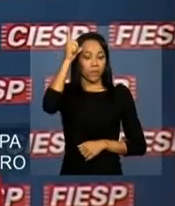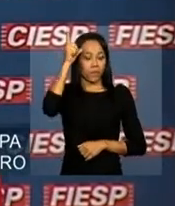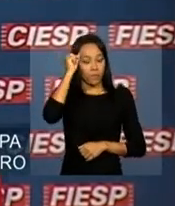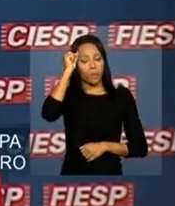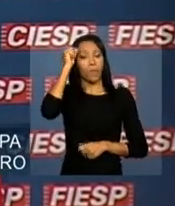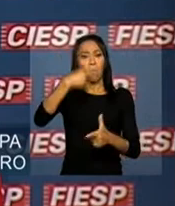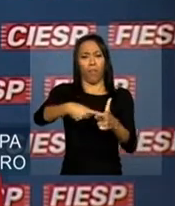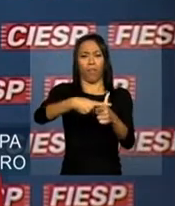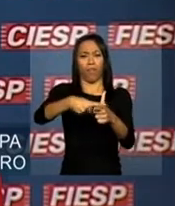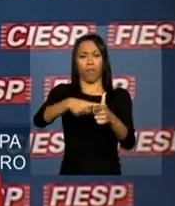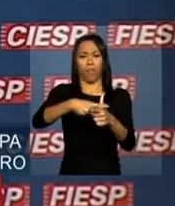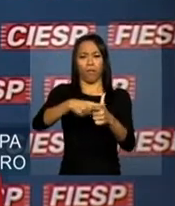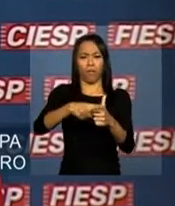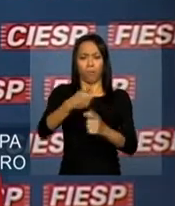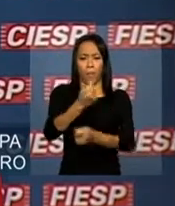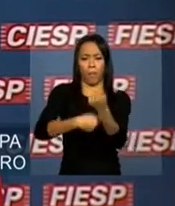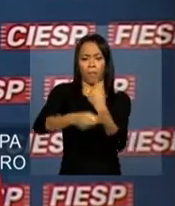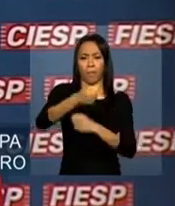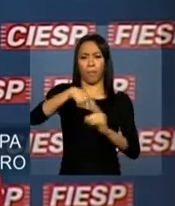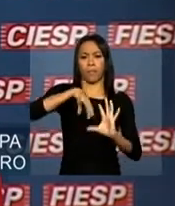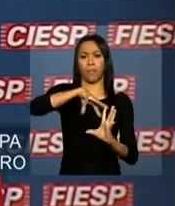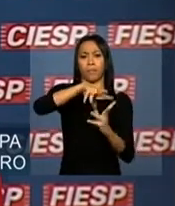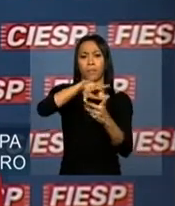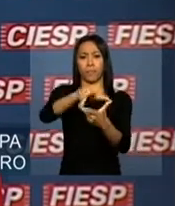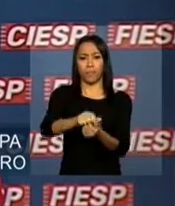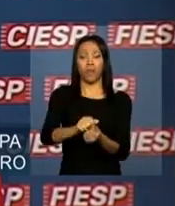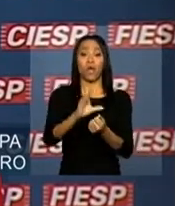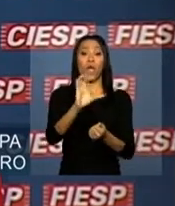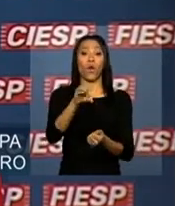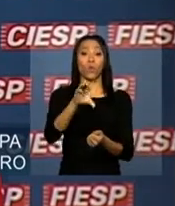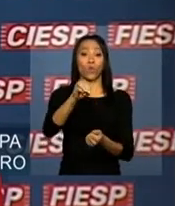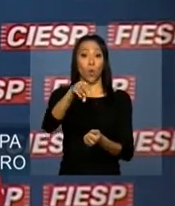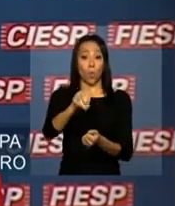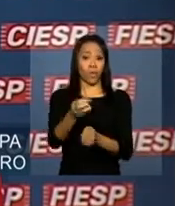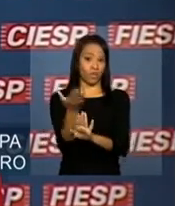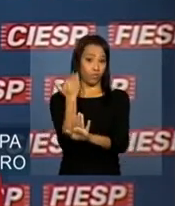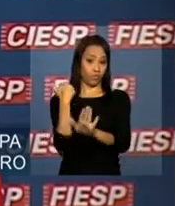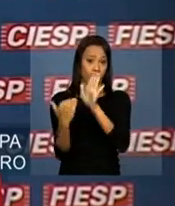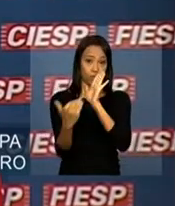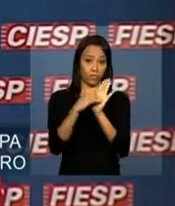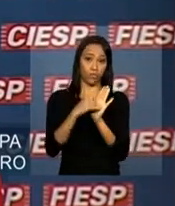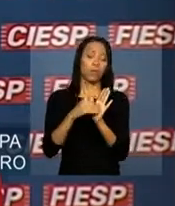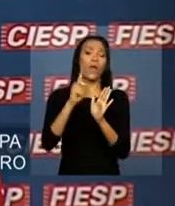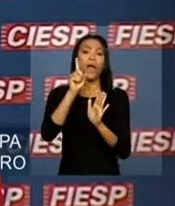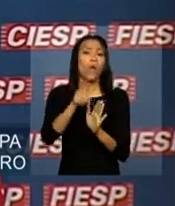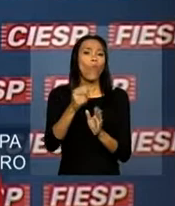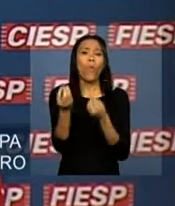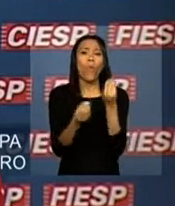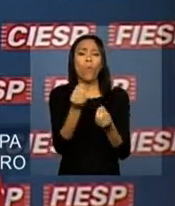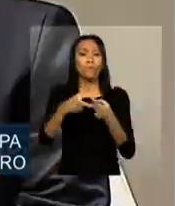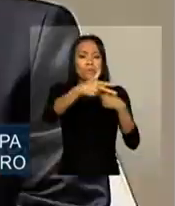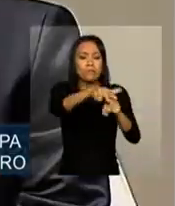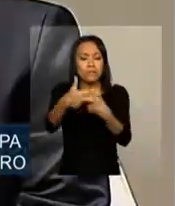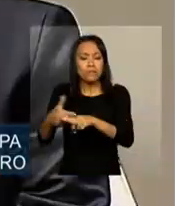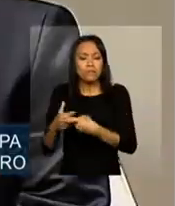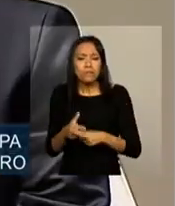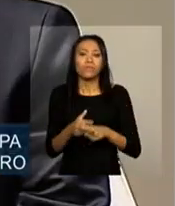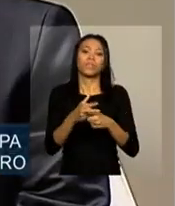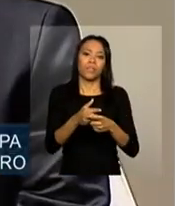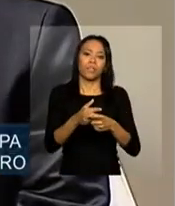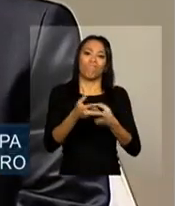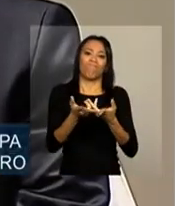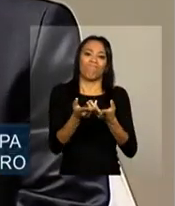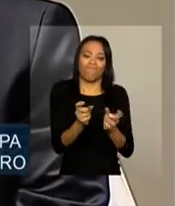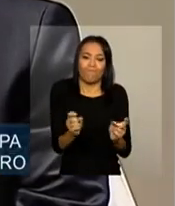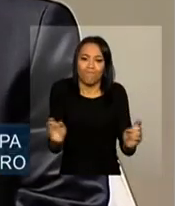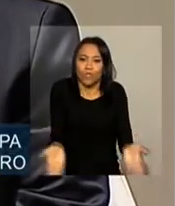últimos anos somente será alcançada com medidas que estimulem a economia, promovam a